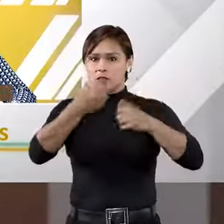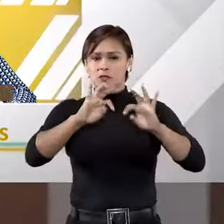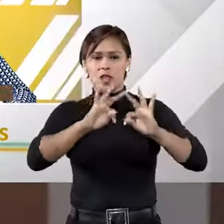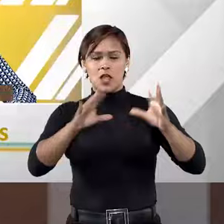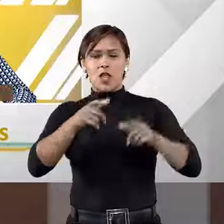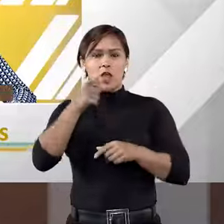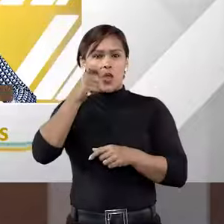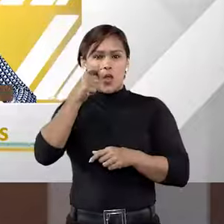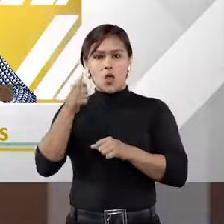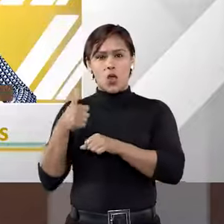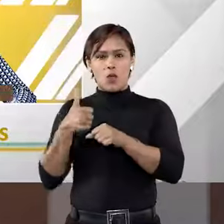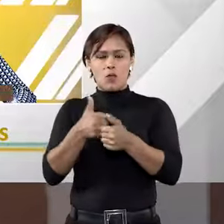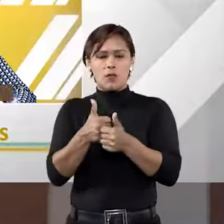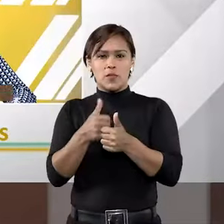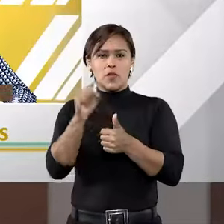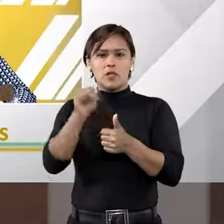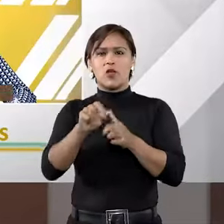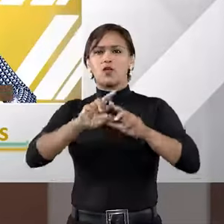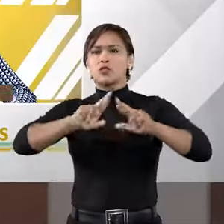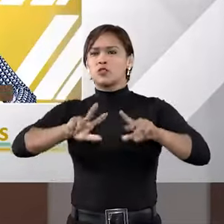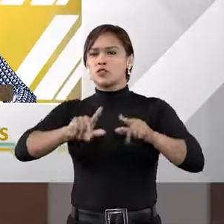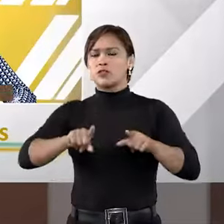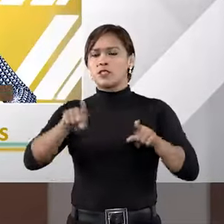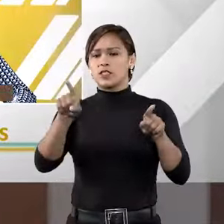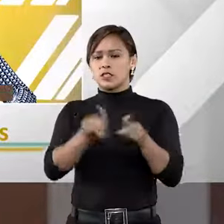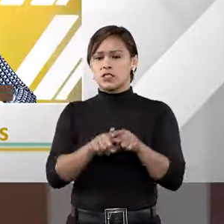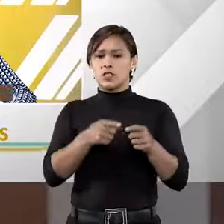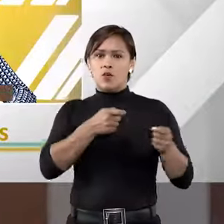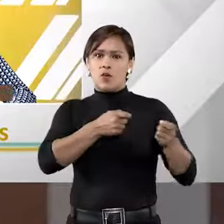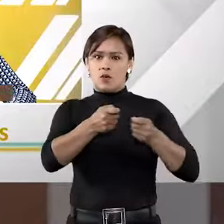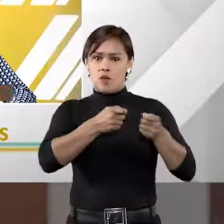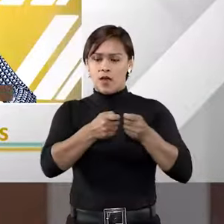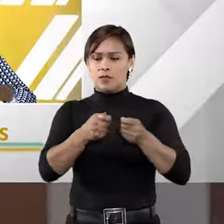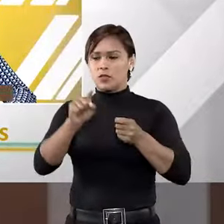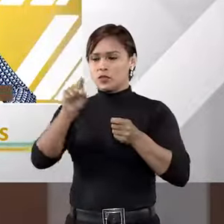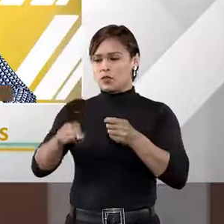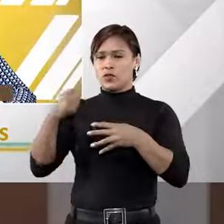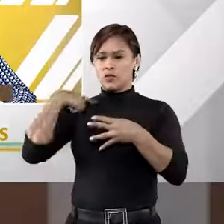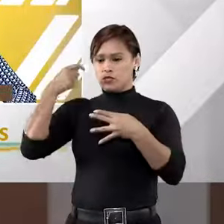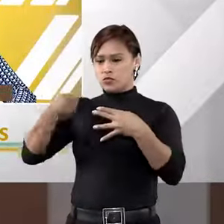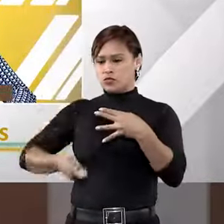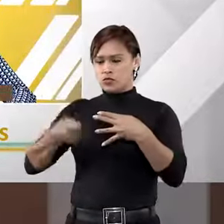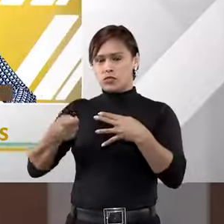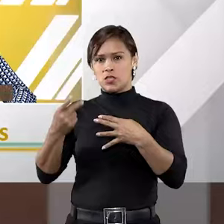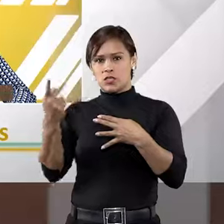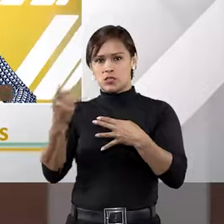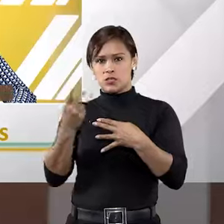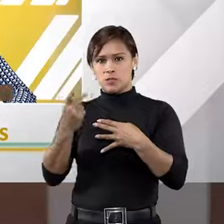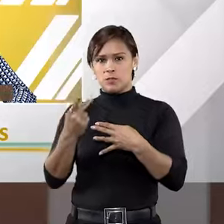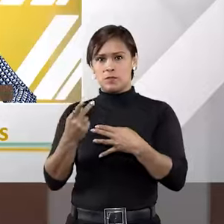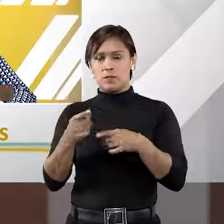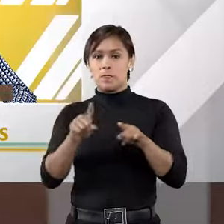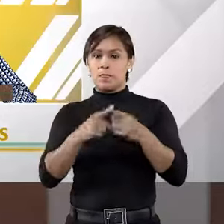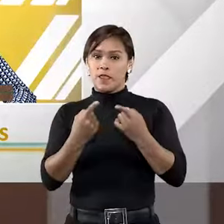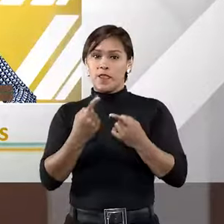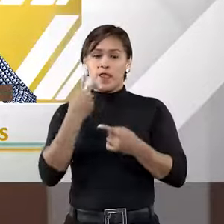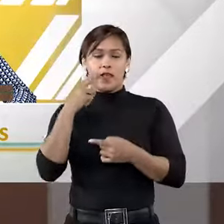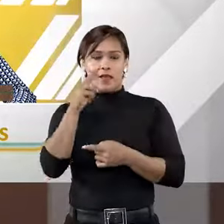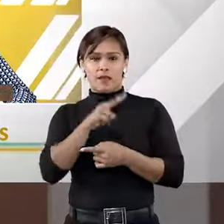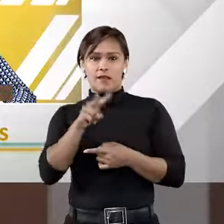então, para quem nos acompanha, qual é a diferença entre um árbitro e um juiz? Do ponto de vista